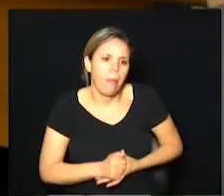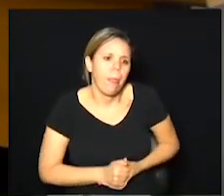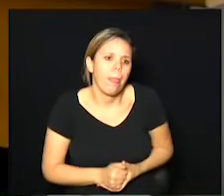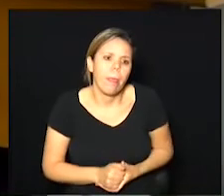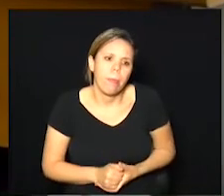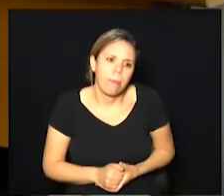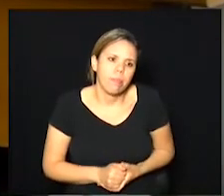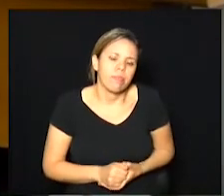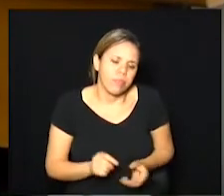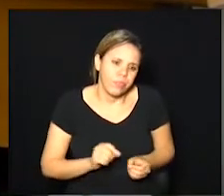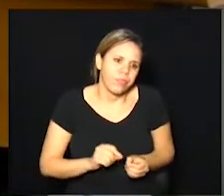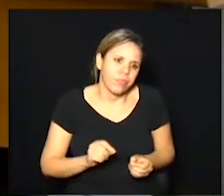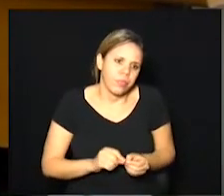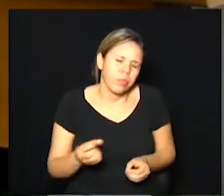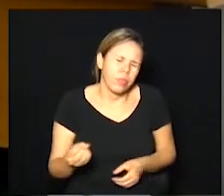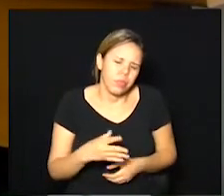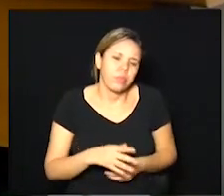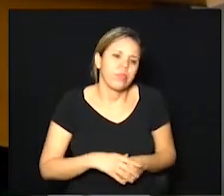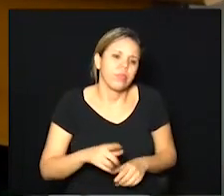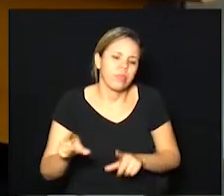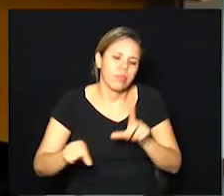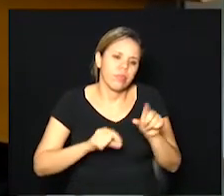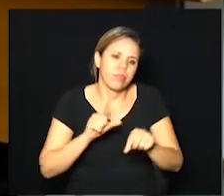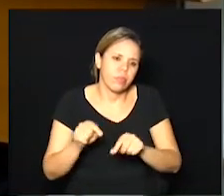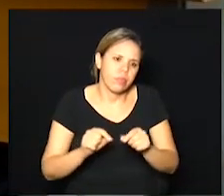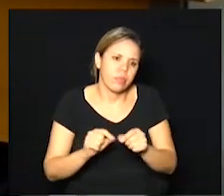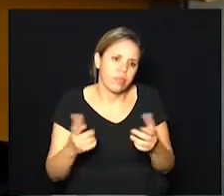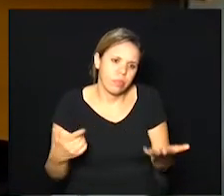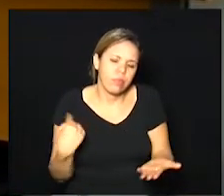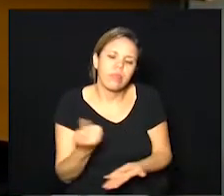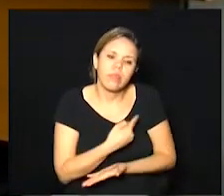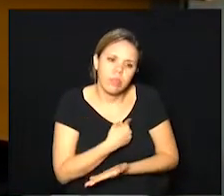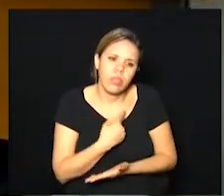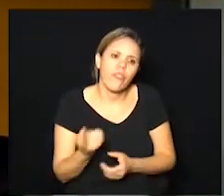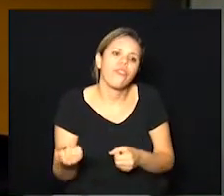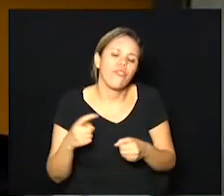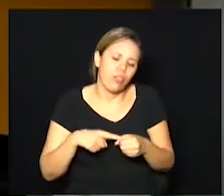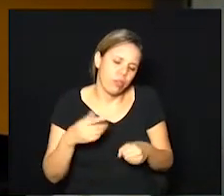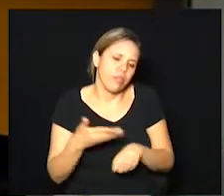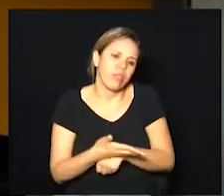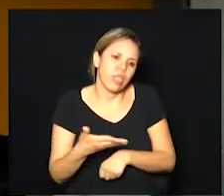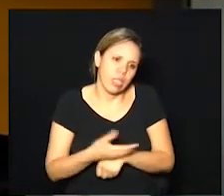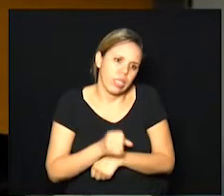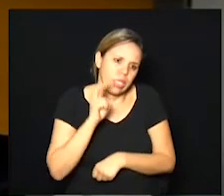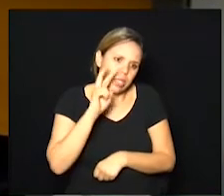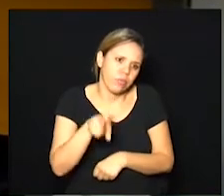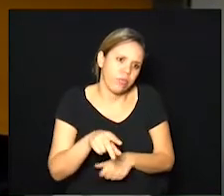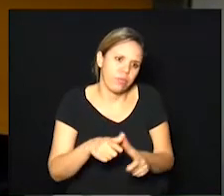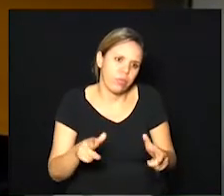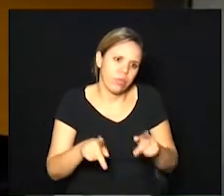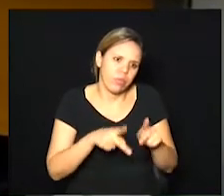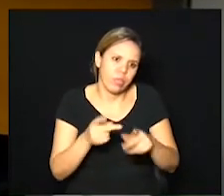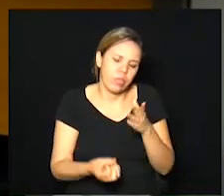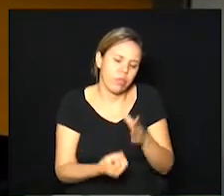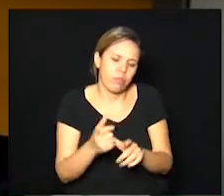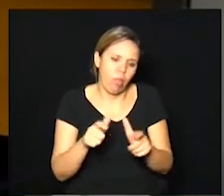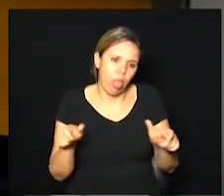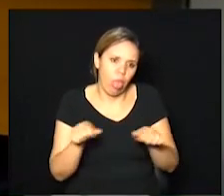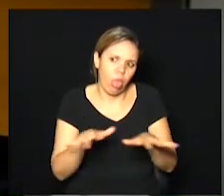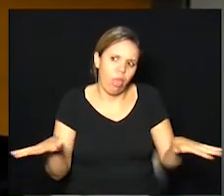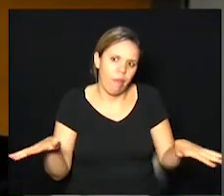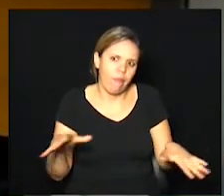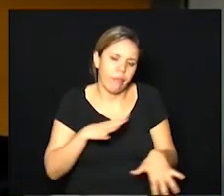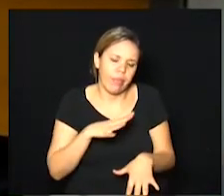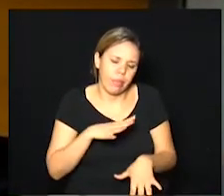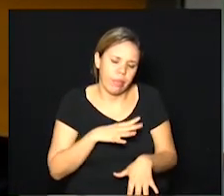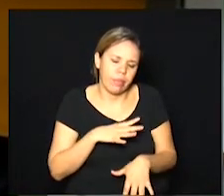mas será feita uma nova aleatorização e a gente vai voltar a visitar e vamos ver como é que a epidemia se expandiu